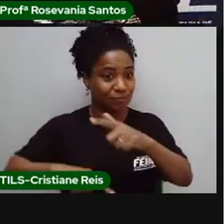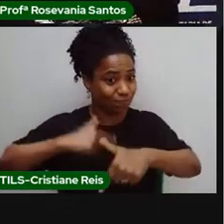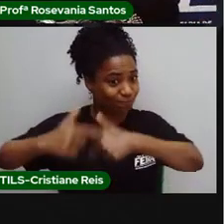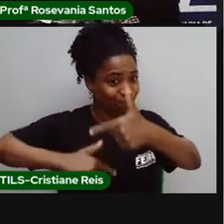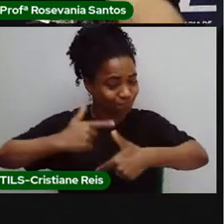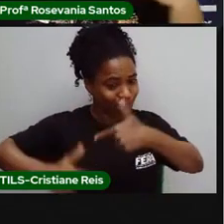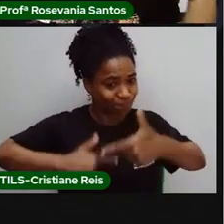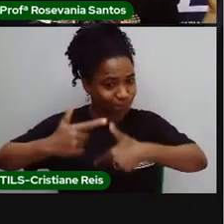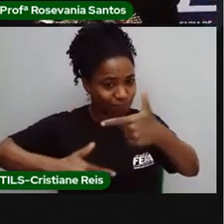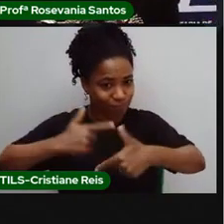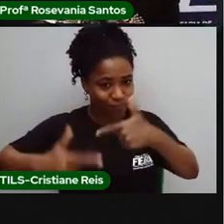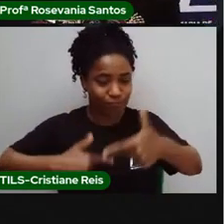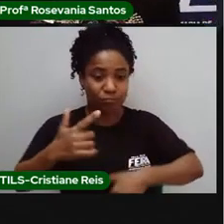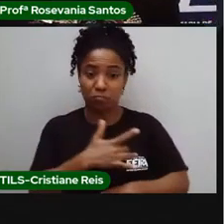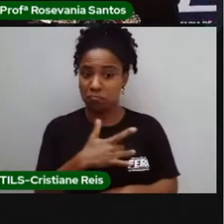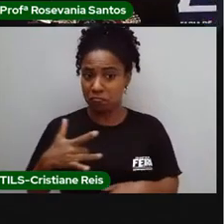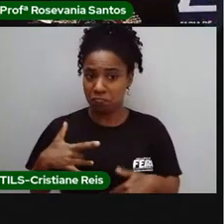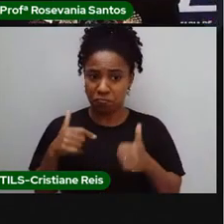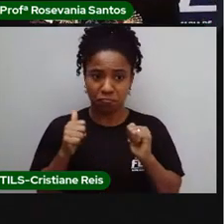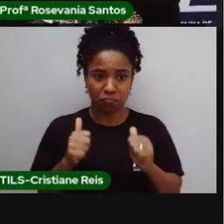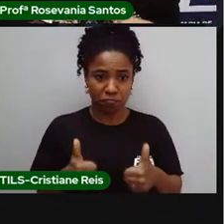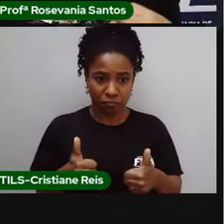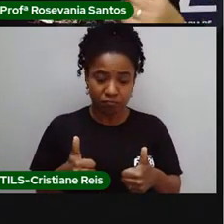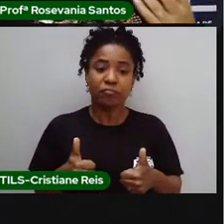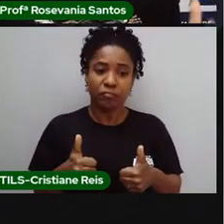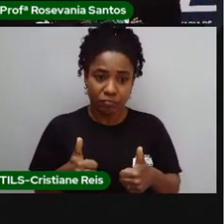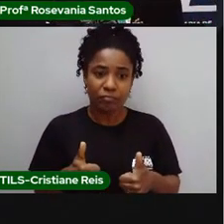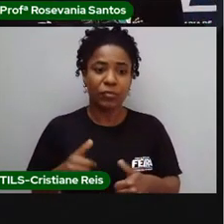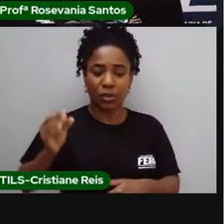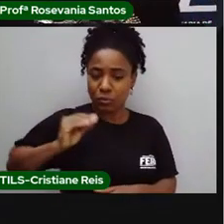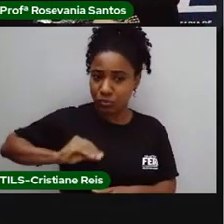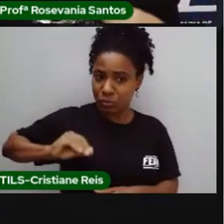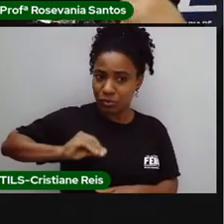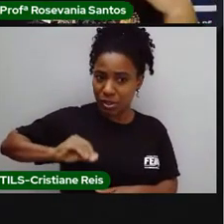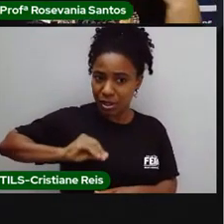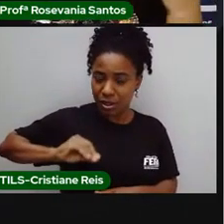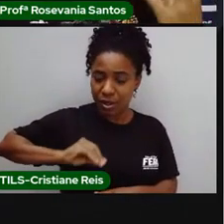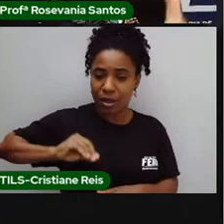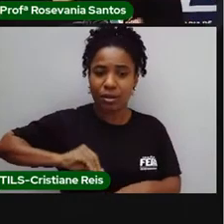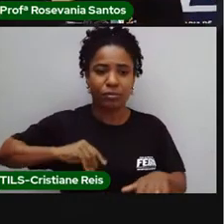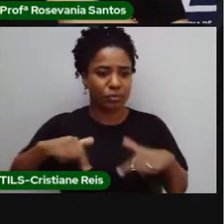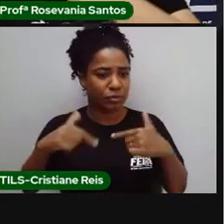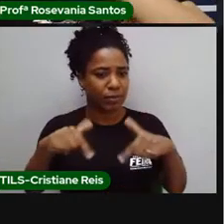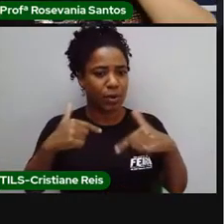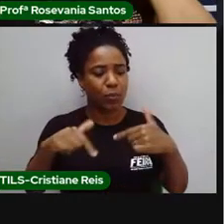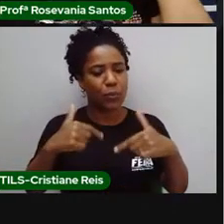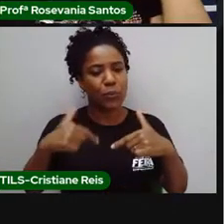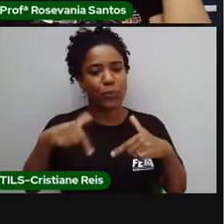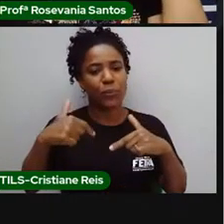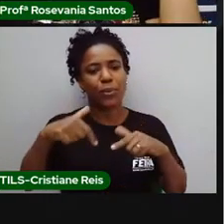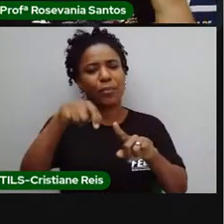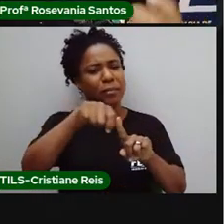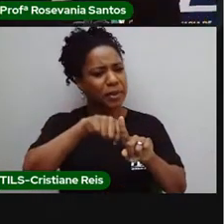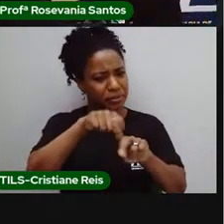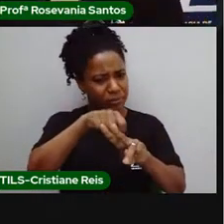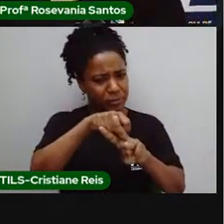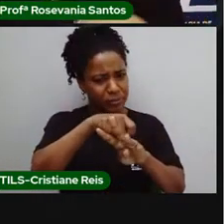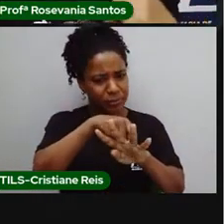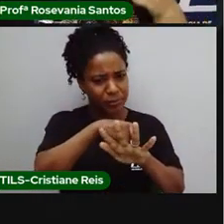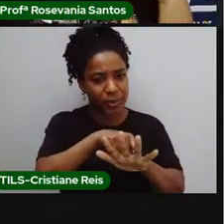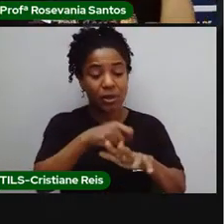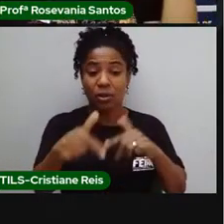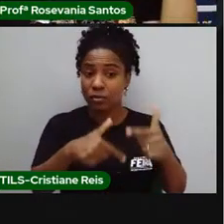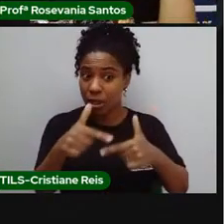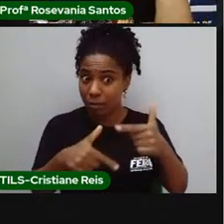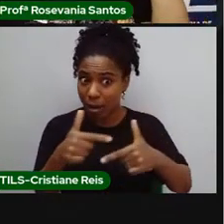trabalhando, que tem um salário no final do mês, que tem uma rotina de trabalho, que tem uma função